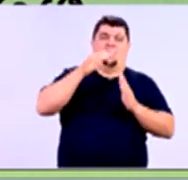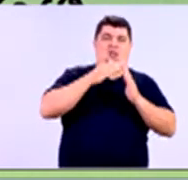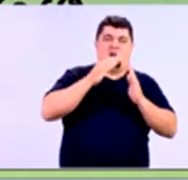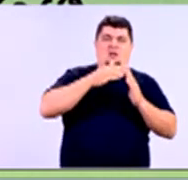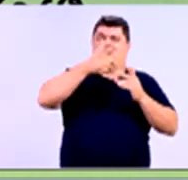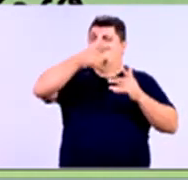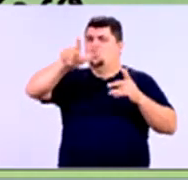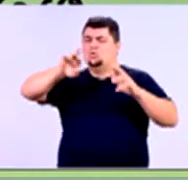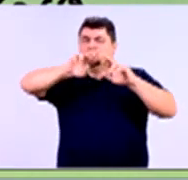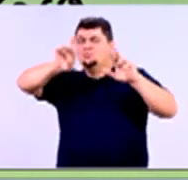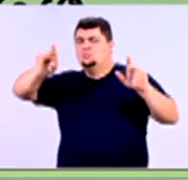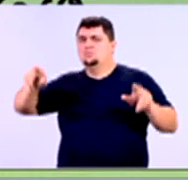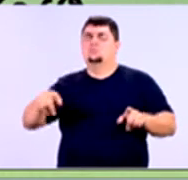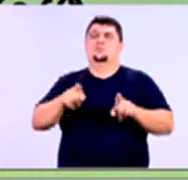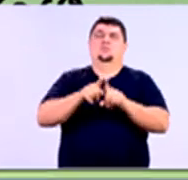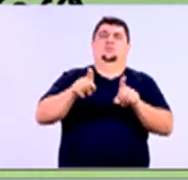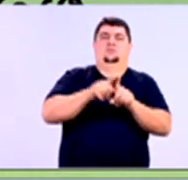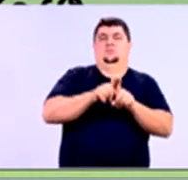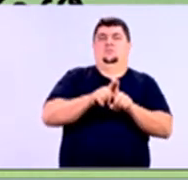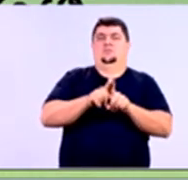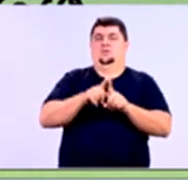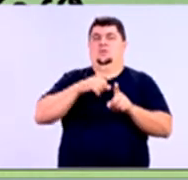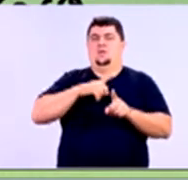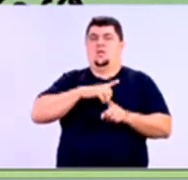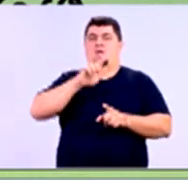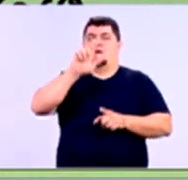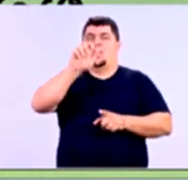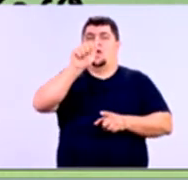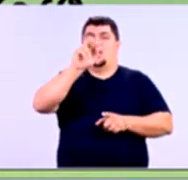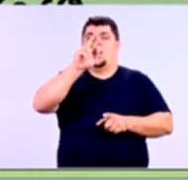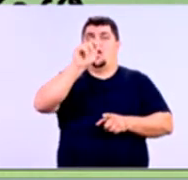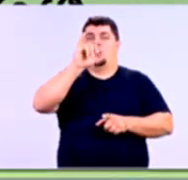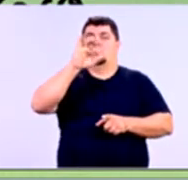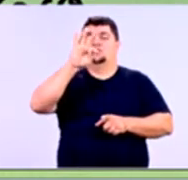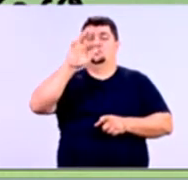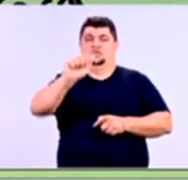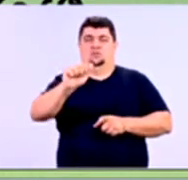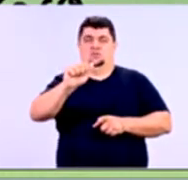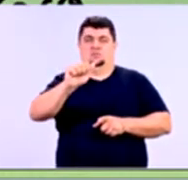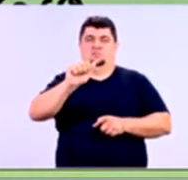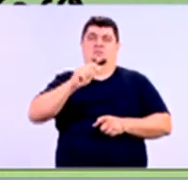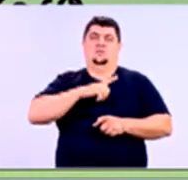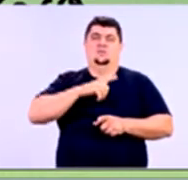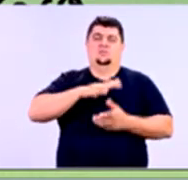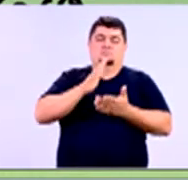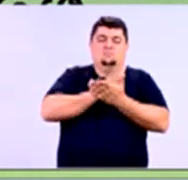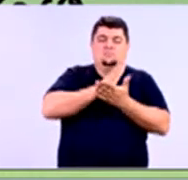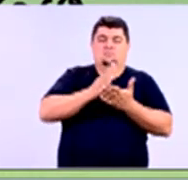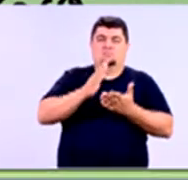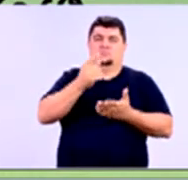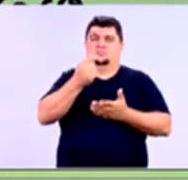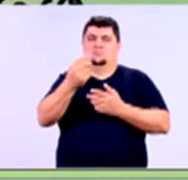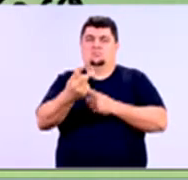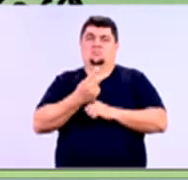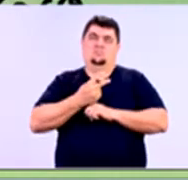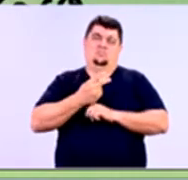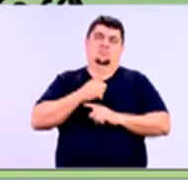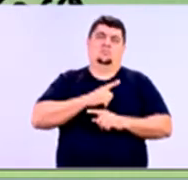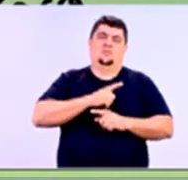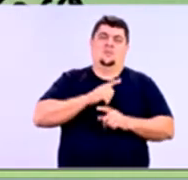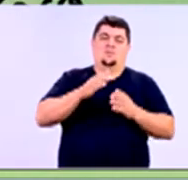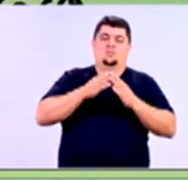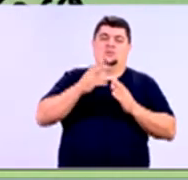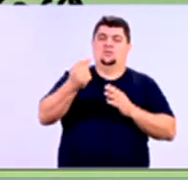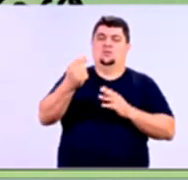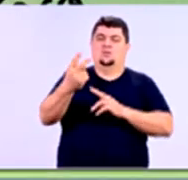e você pode dar como garantia o próprio bem. Mas, em alguns casos de crédito, como, por exemplo, a pessoa vai pedir um